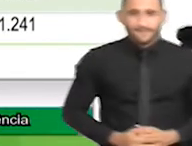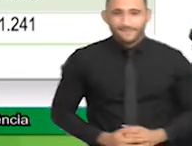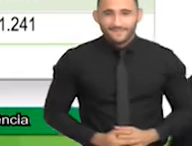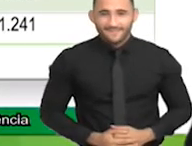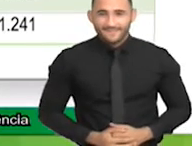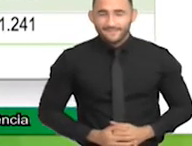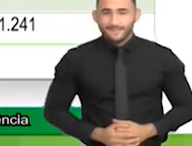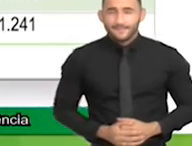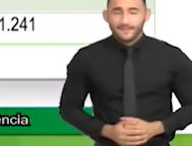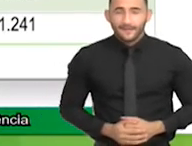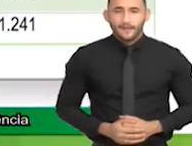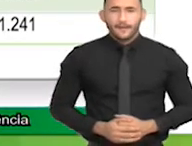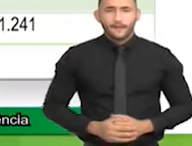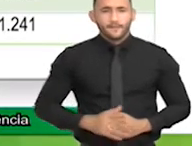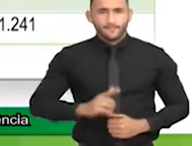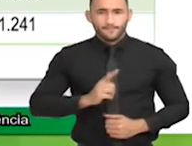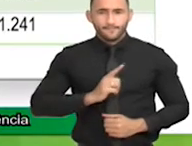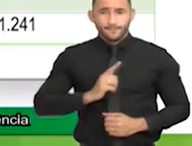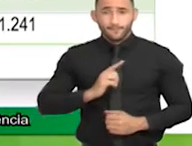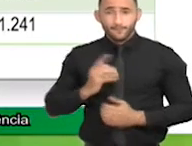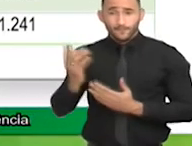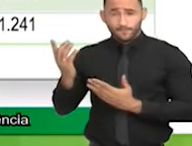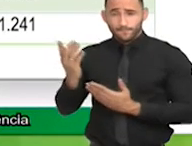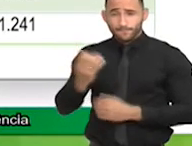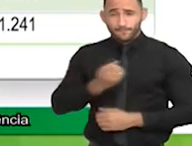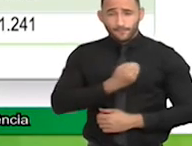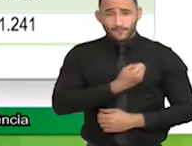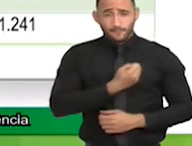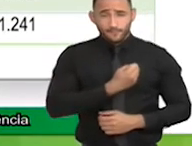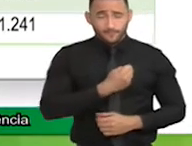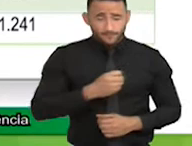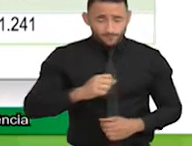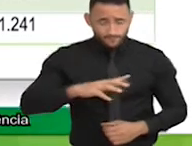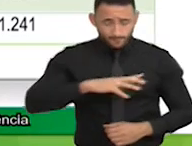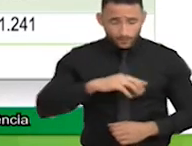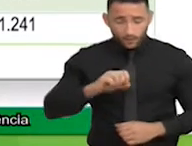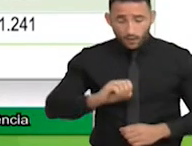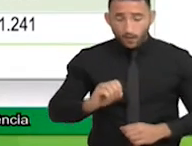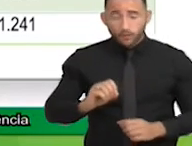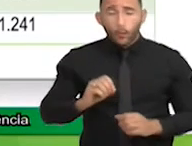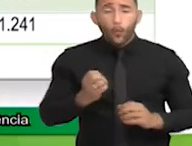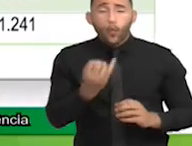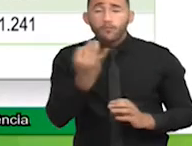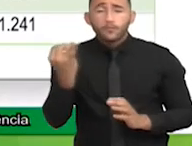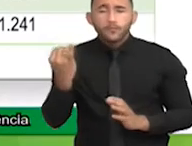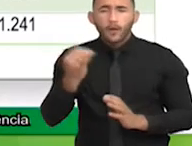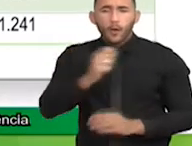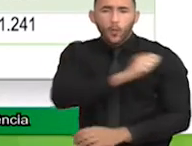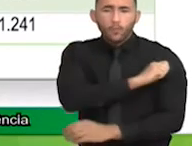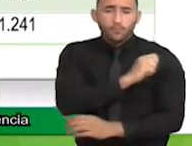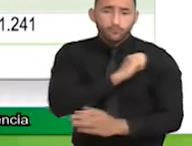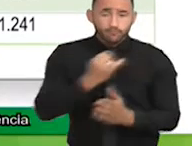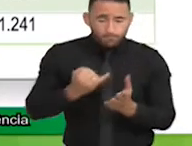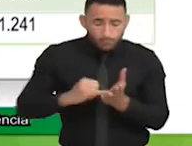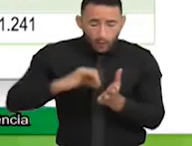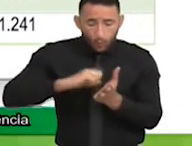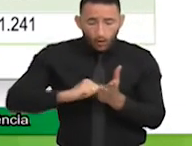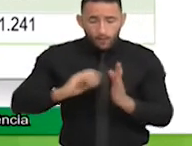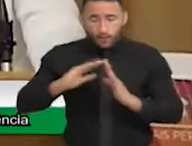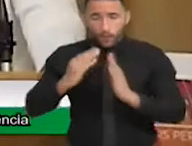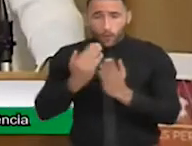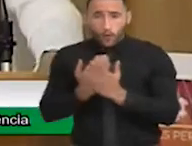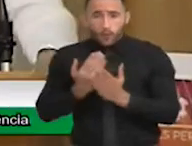71.936 alunos matriculados, sendo que 1.241 com